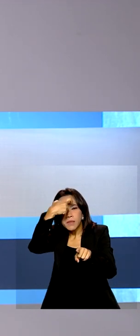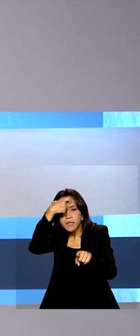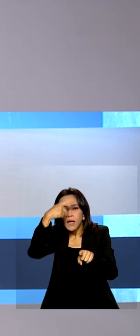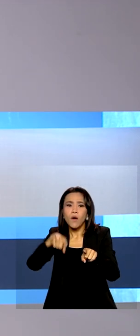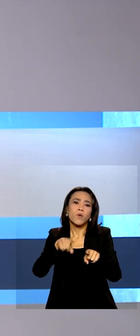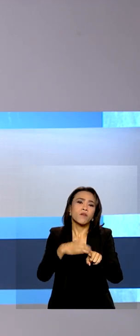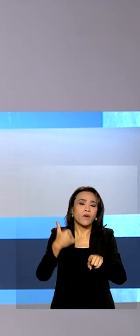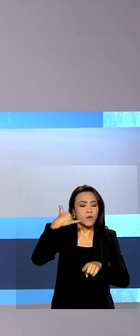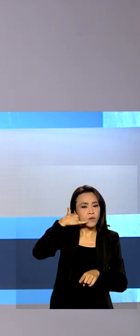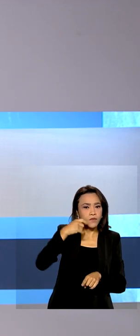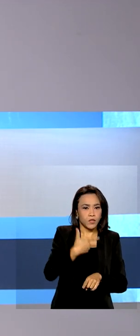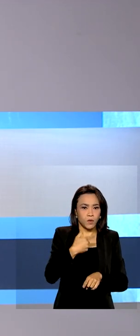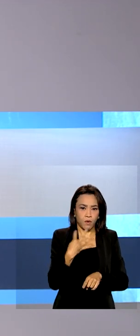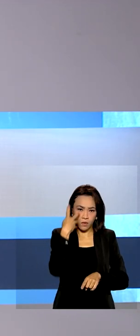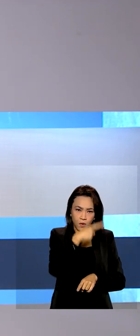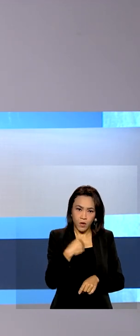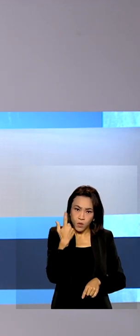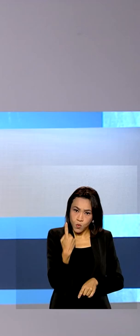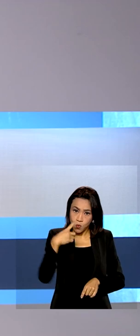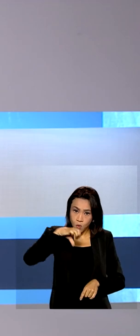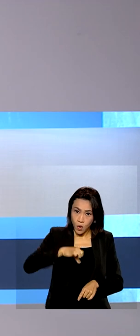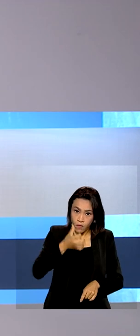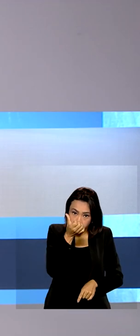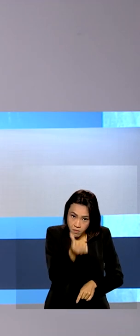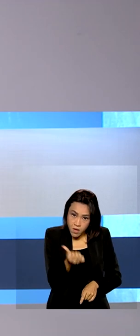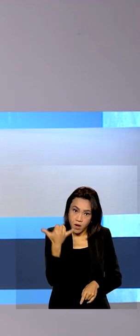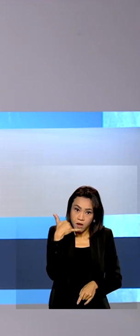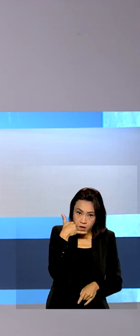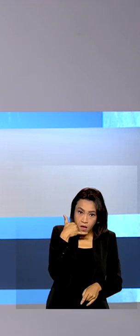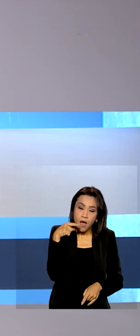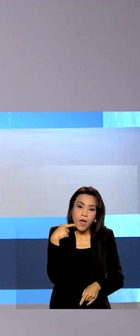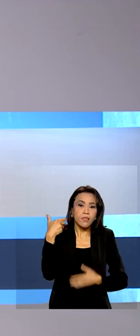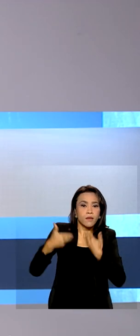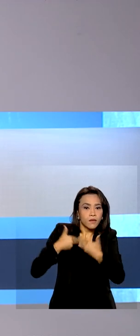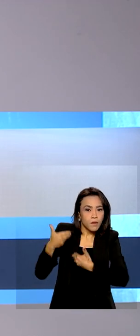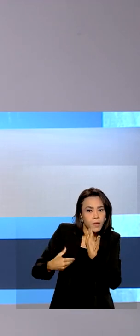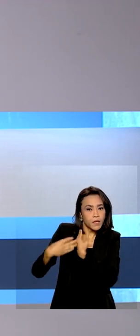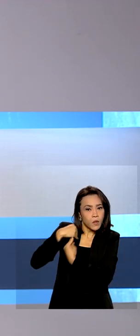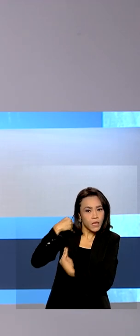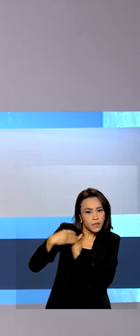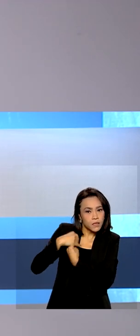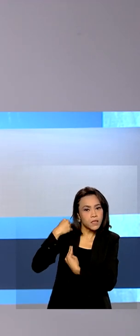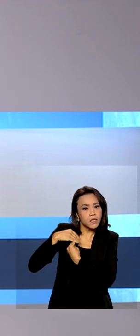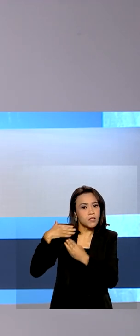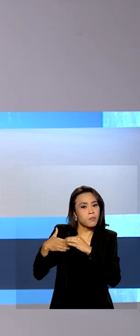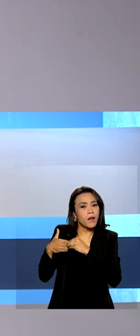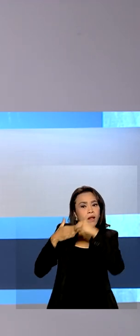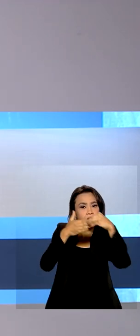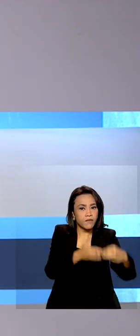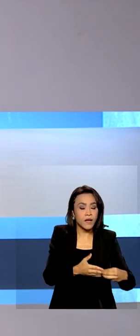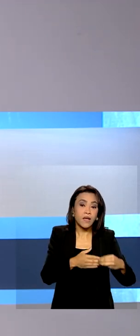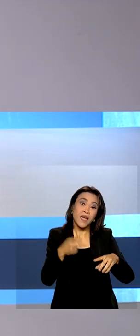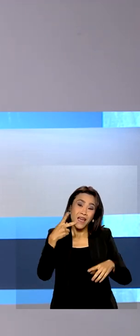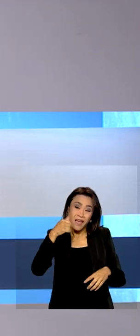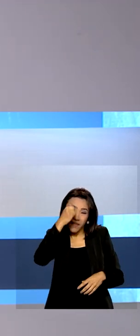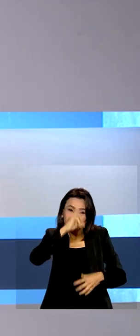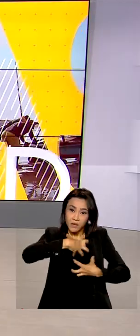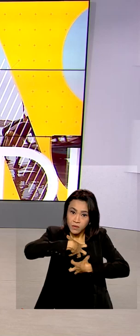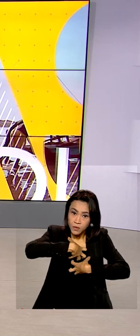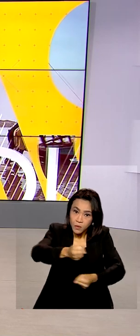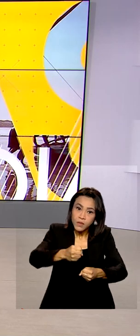atender pelo número 196. O serviço vai direcionar para o tratamento e a prevenção do suicídio e da automutilação.